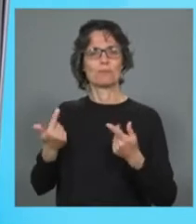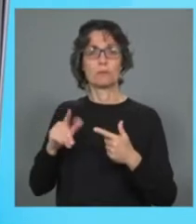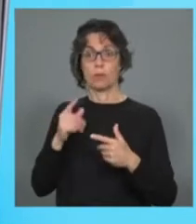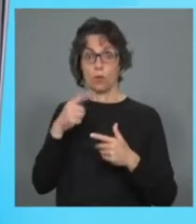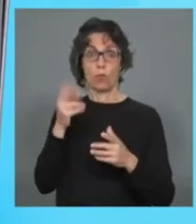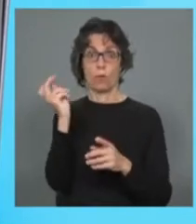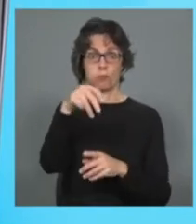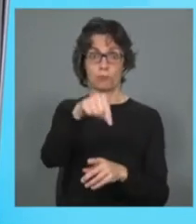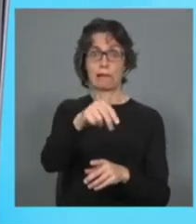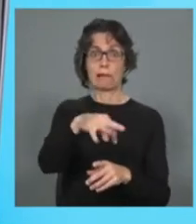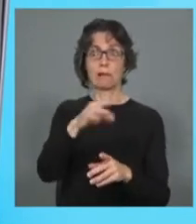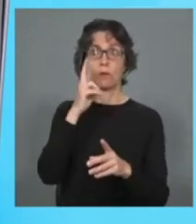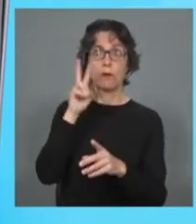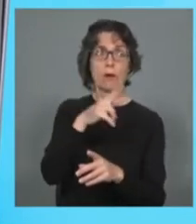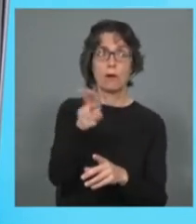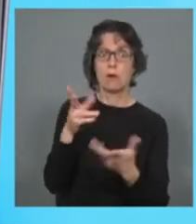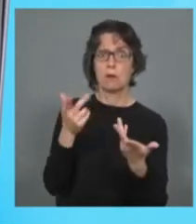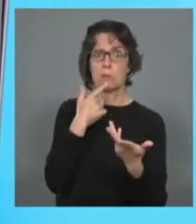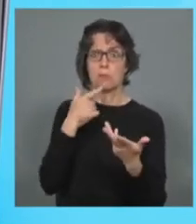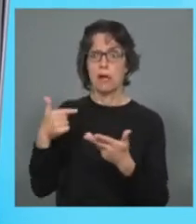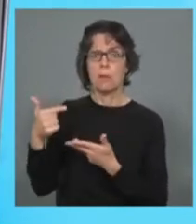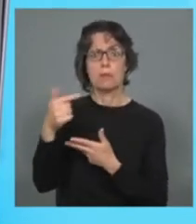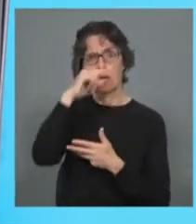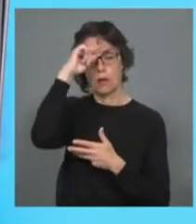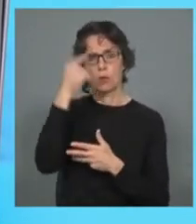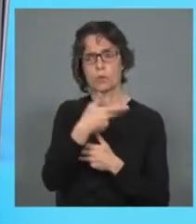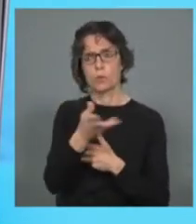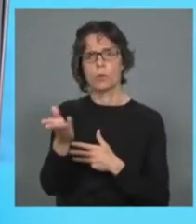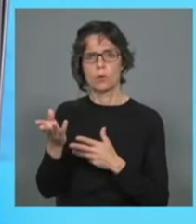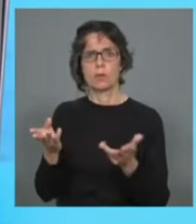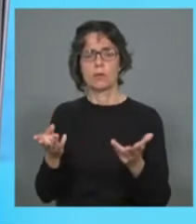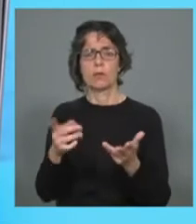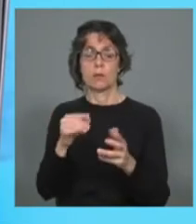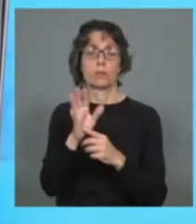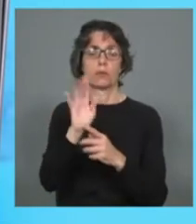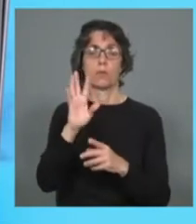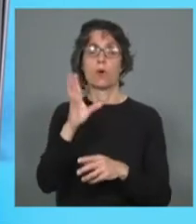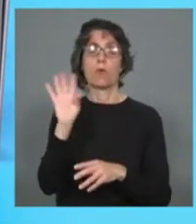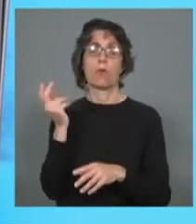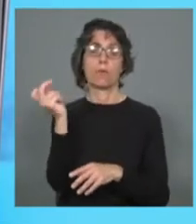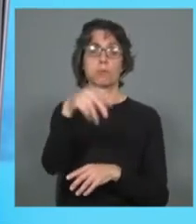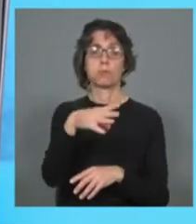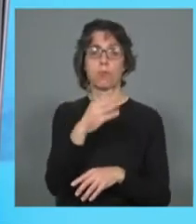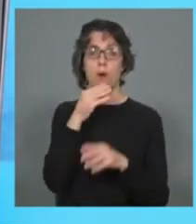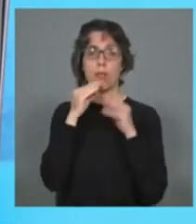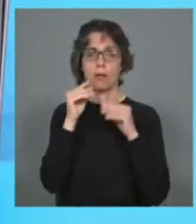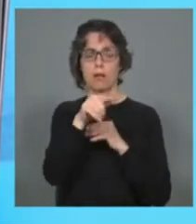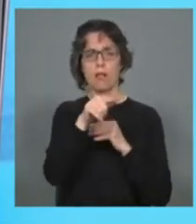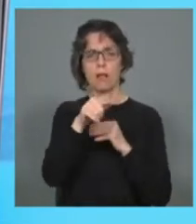e percebemos as dificuldades do dia-a-dia. Por exemplo, quando cheguei ao Líbano, portanto era madrugada,